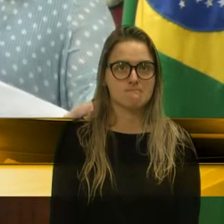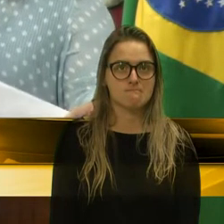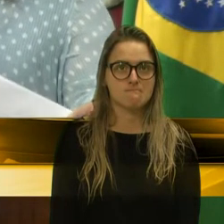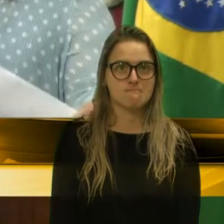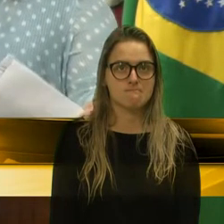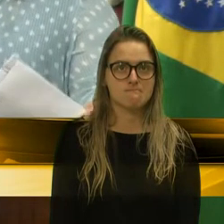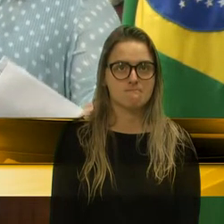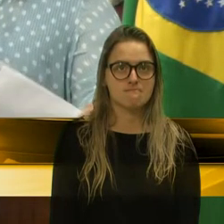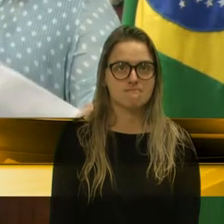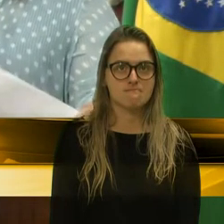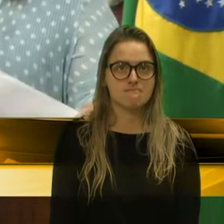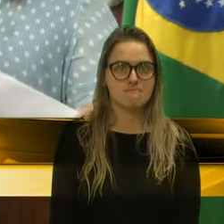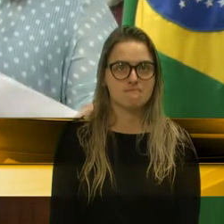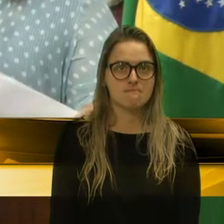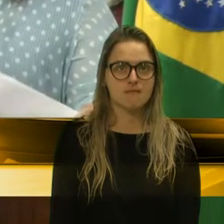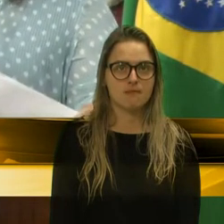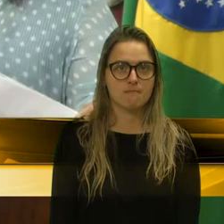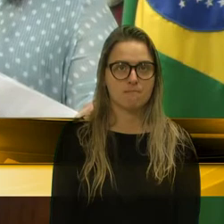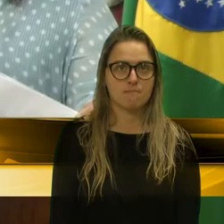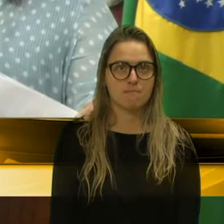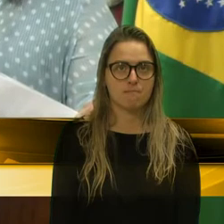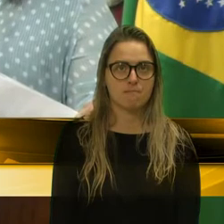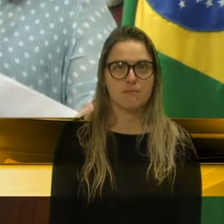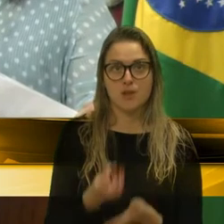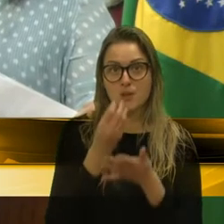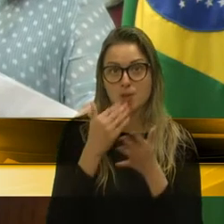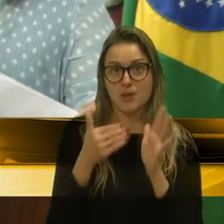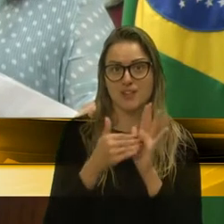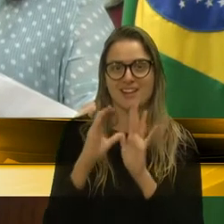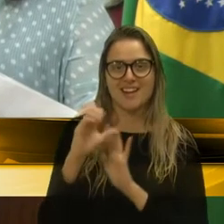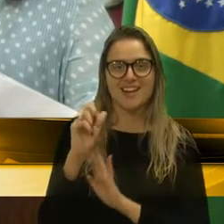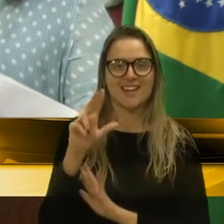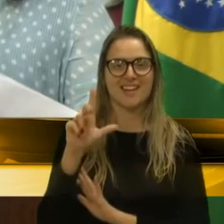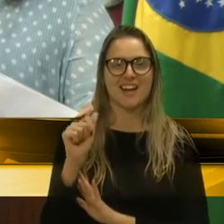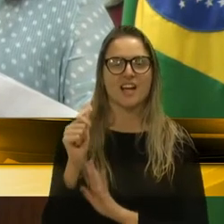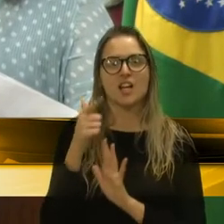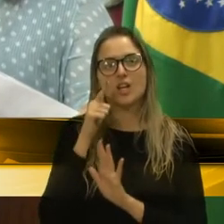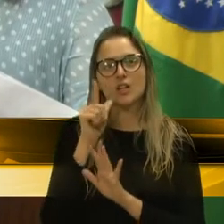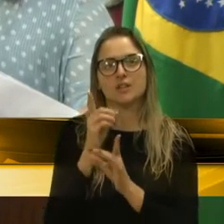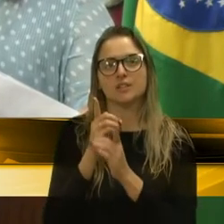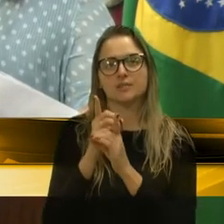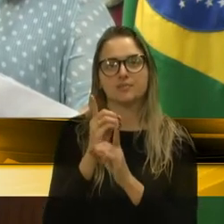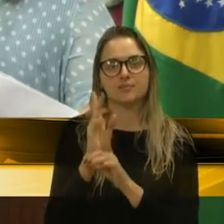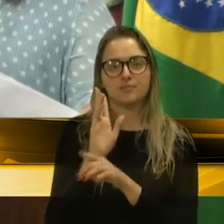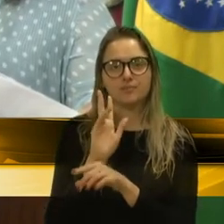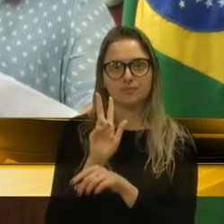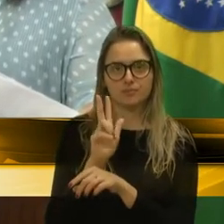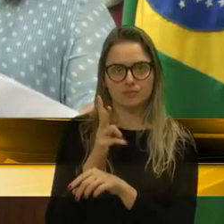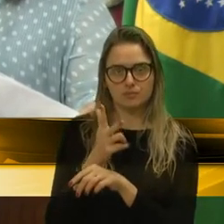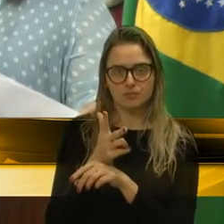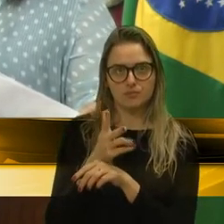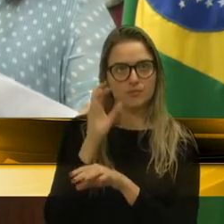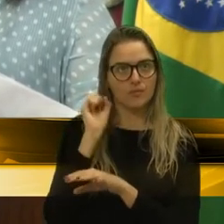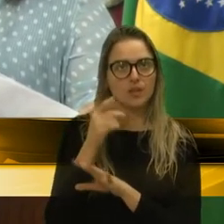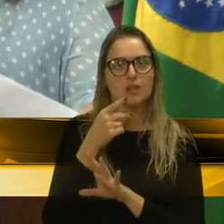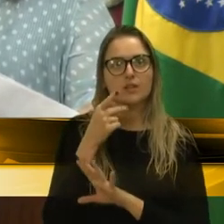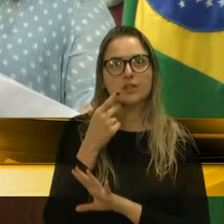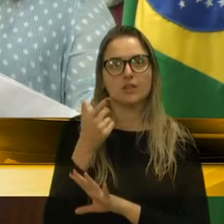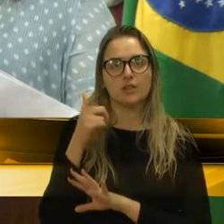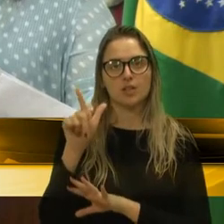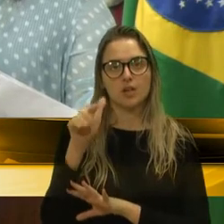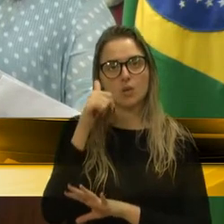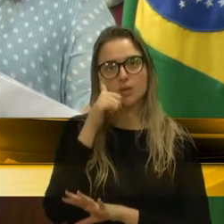Bom, então, enquanto a Carla, vamos ver se a Carla consegue localizar, nós vamos falar dessa outra senhora.